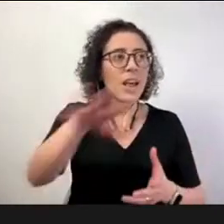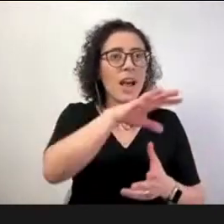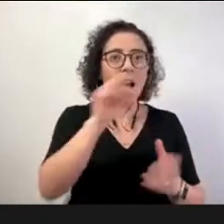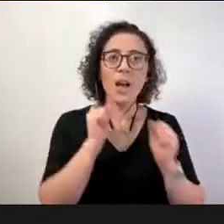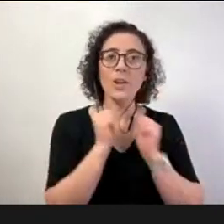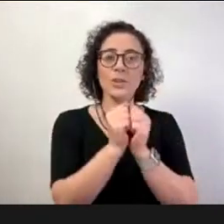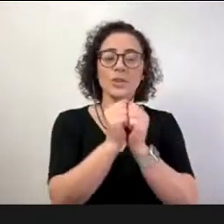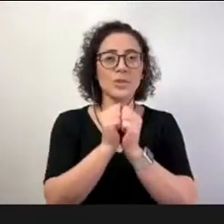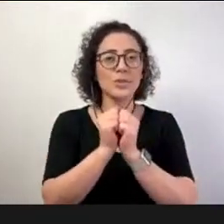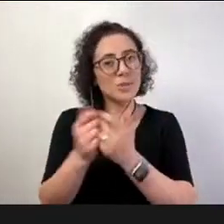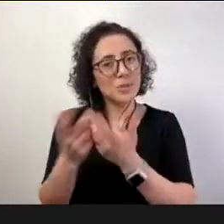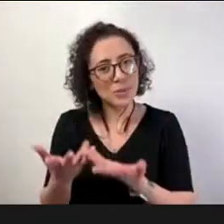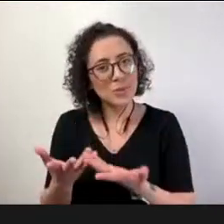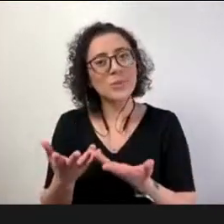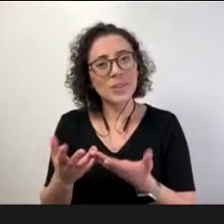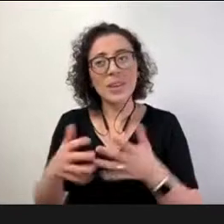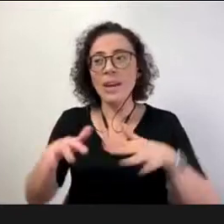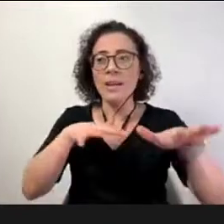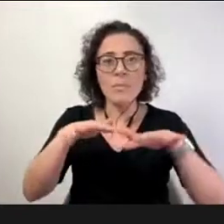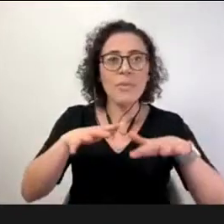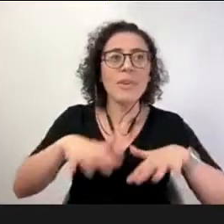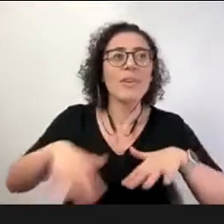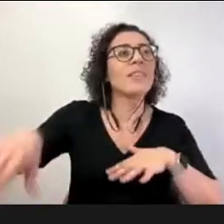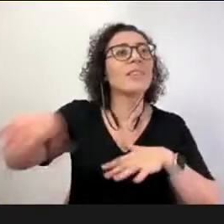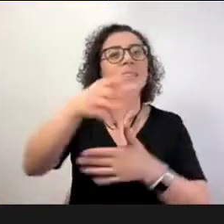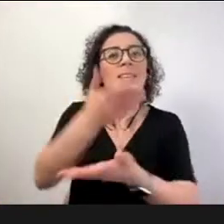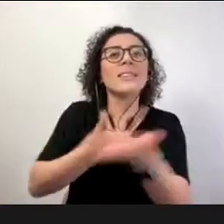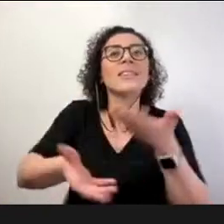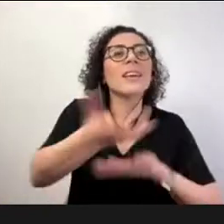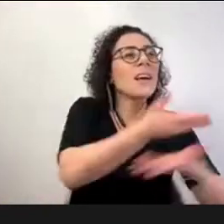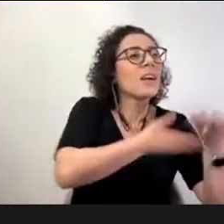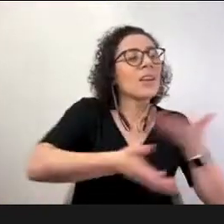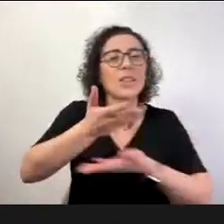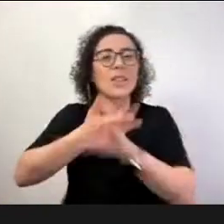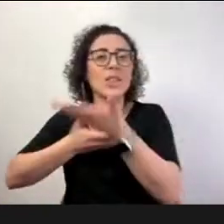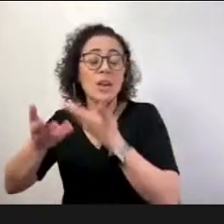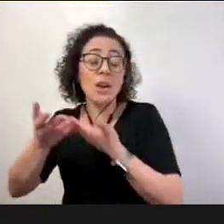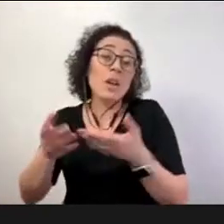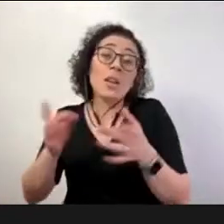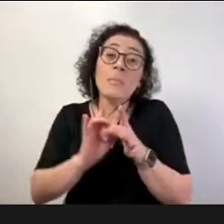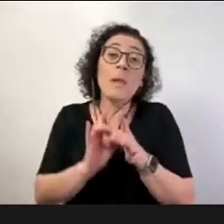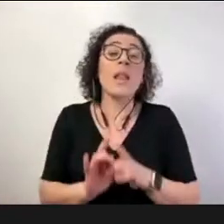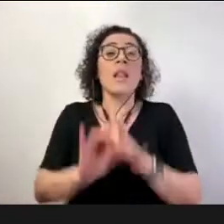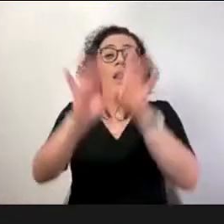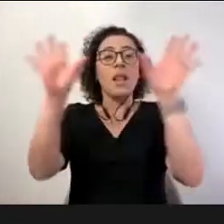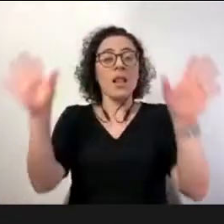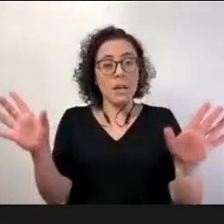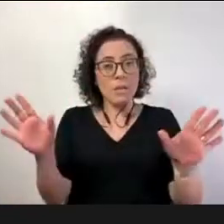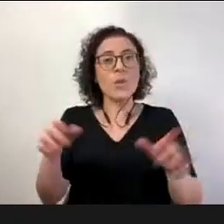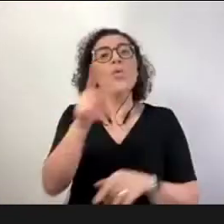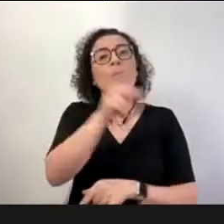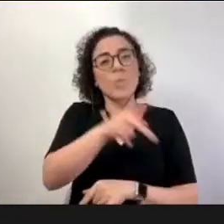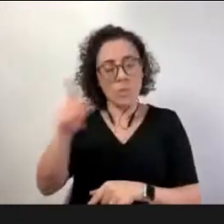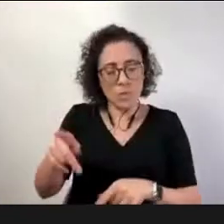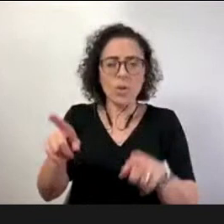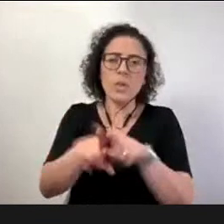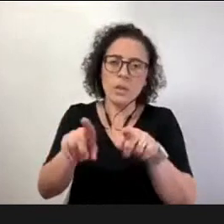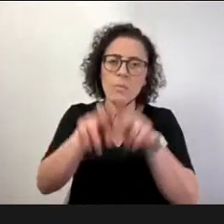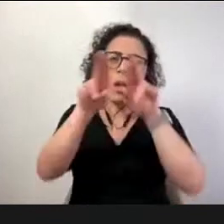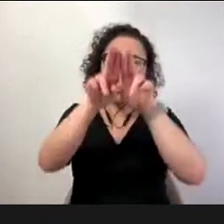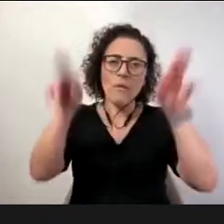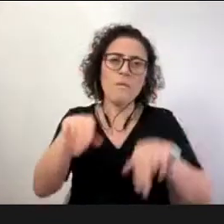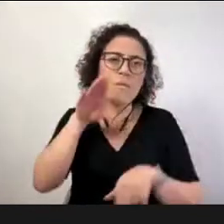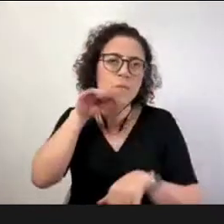mesmo movimento e criar a mesma rede de conversa com o corpo de docentes e de funcionários também administrativos ou de bastidores